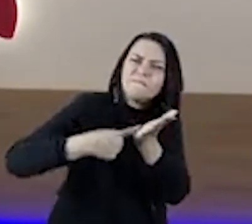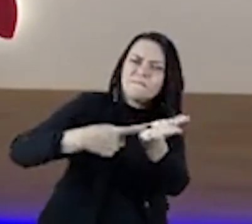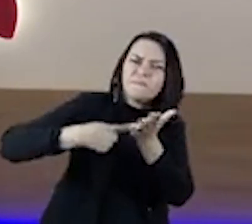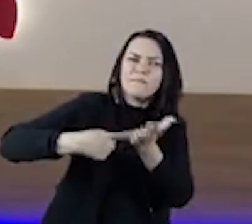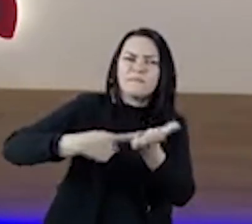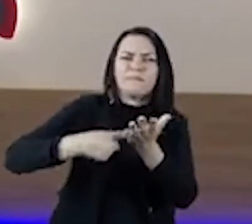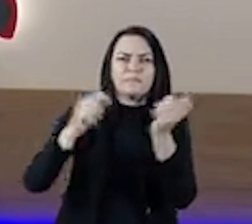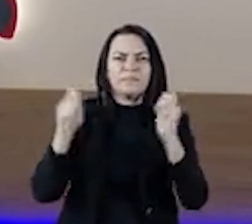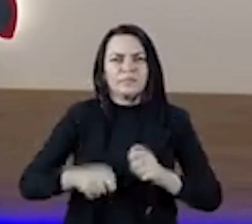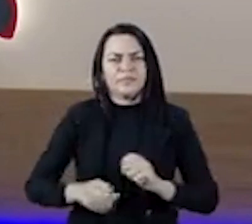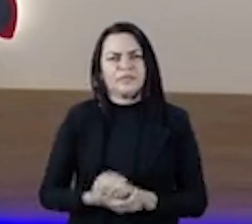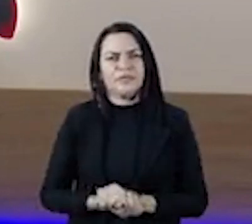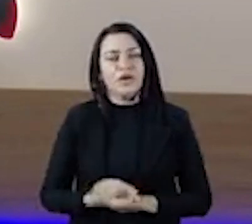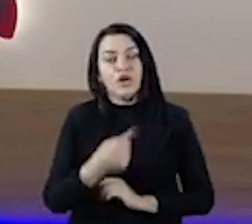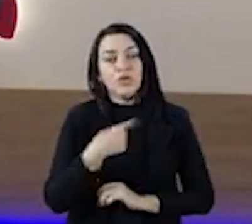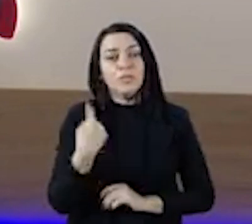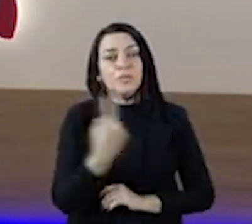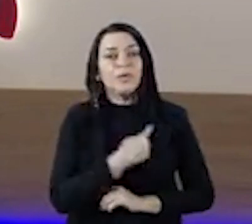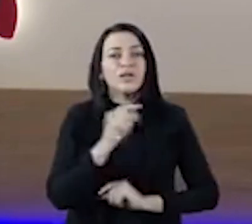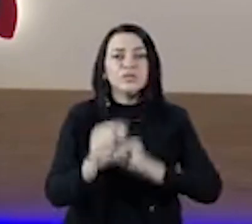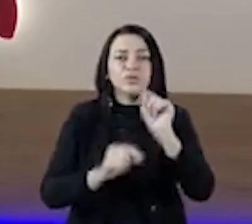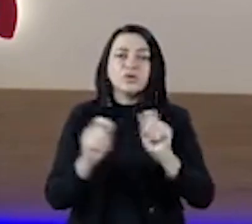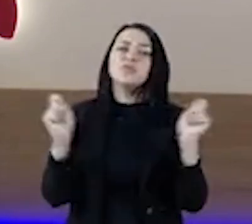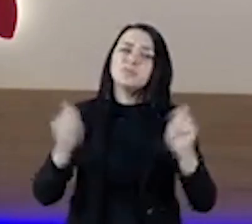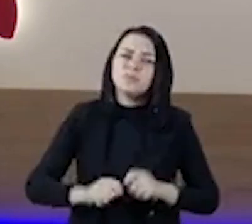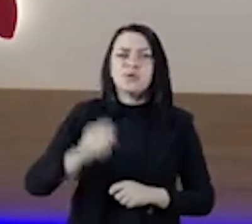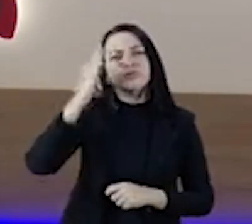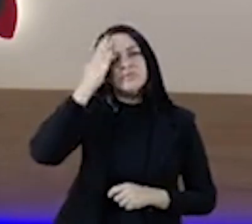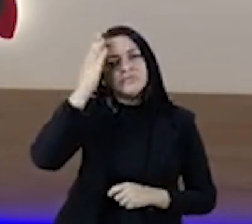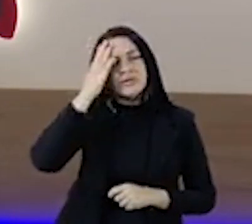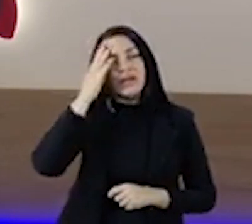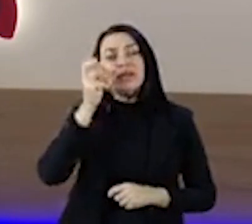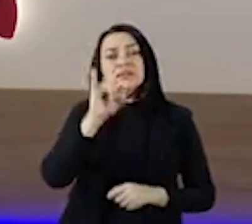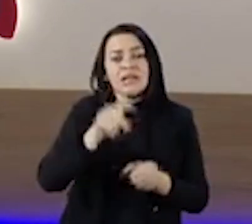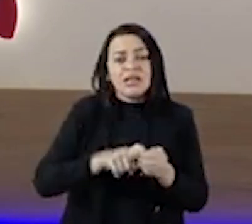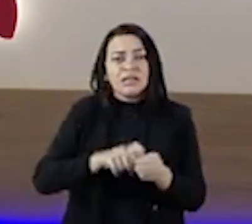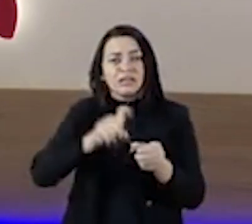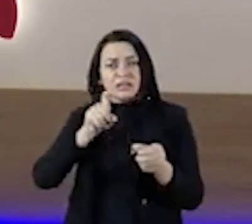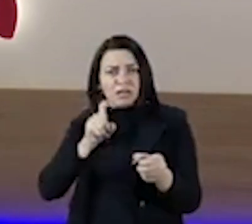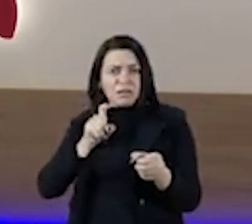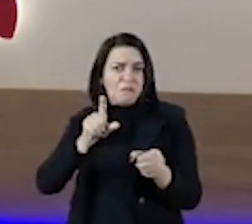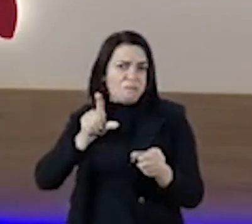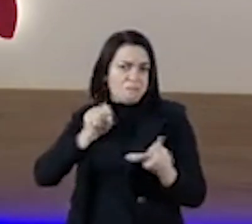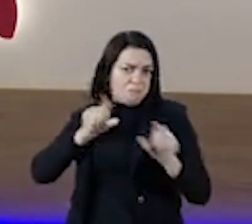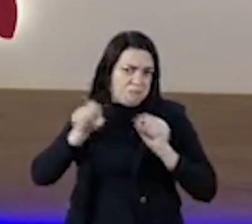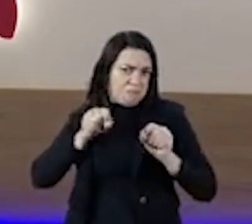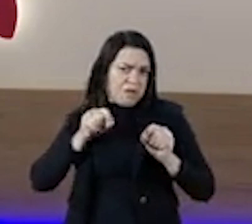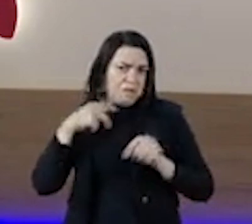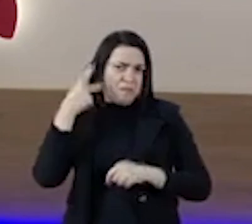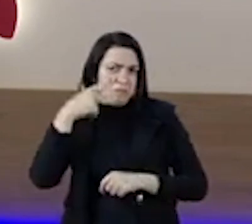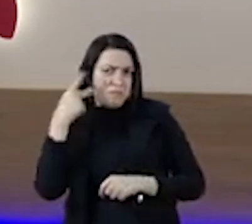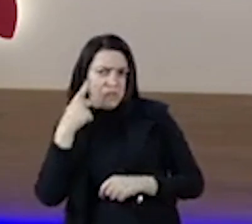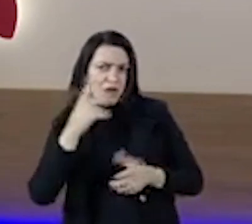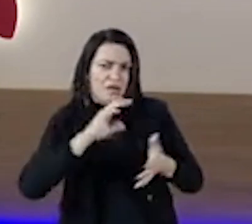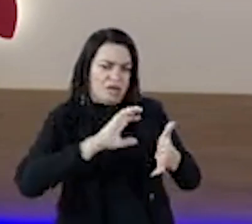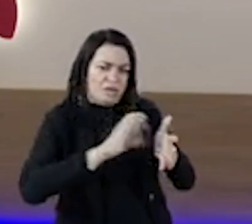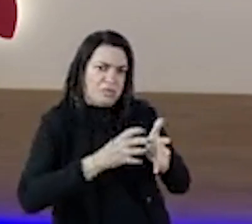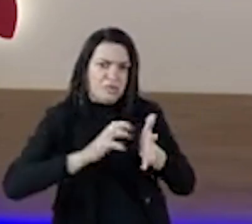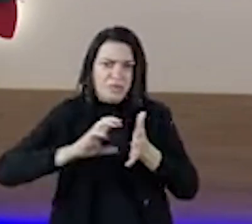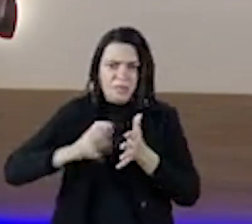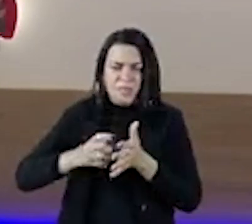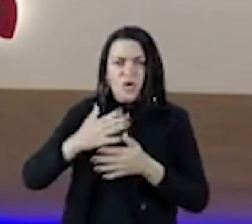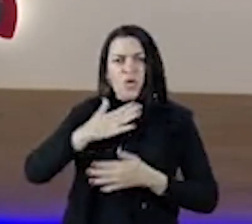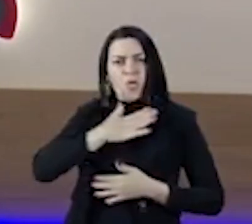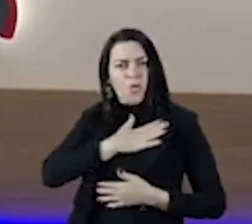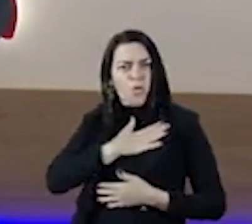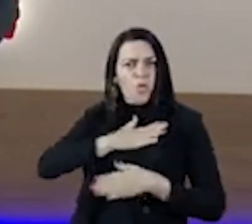Pactuação Para que nós possamos entender Que independentemente de preferências políticas Gostos